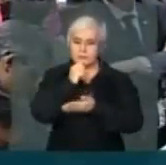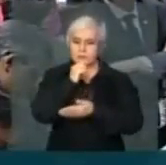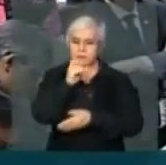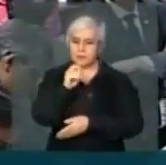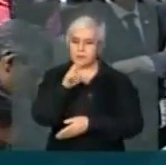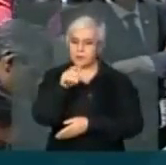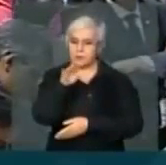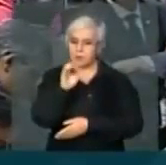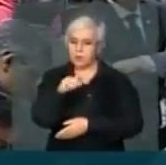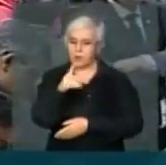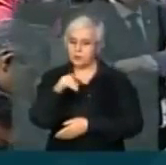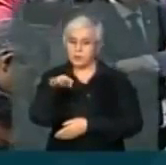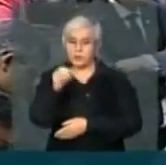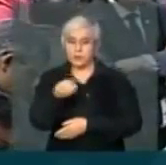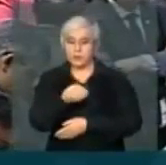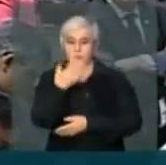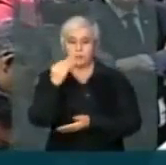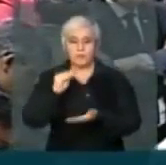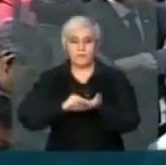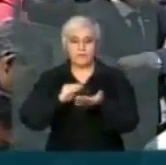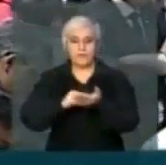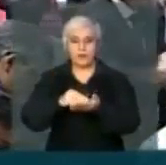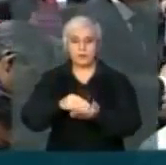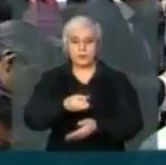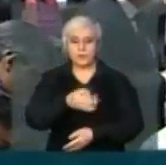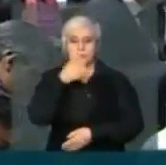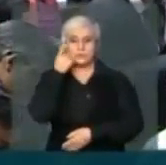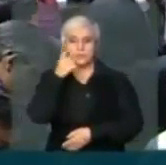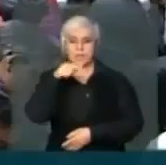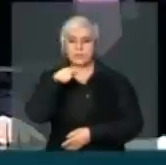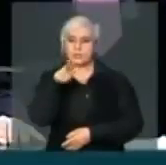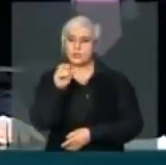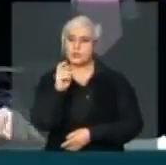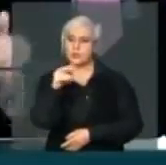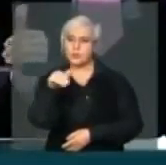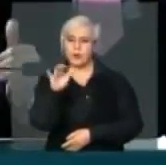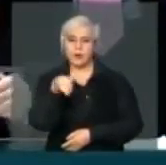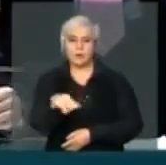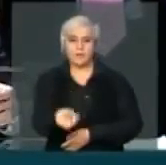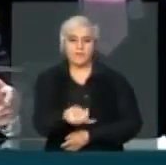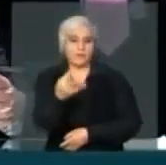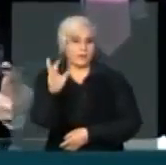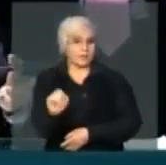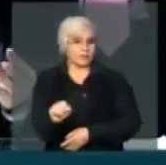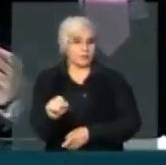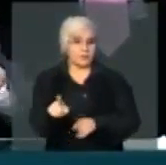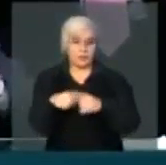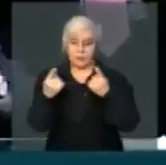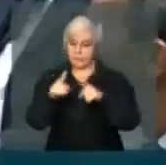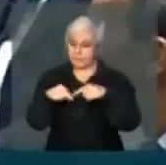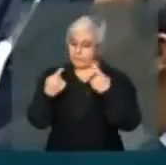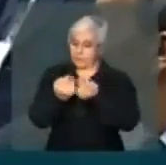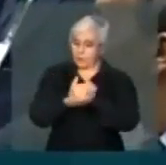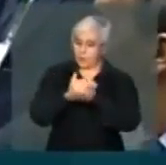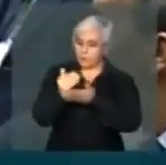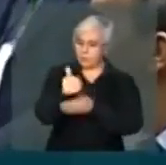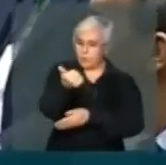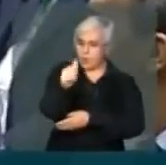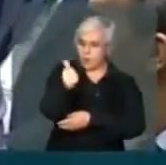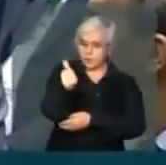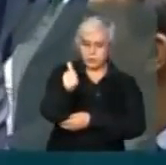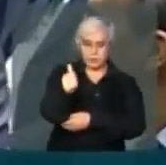por falta de coro quantas vezes isso já aconteceu nessa casa sendo que a sessão foi iniciada às